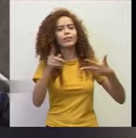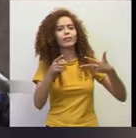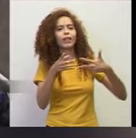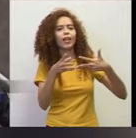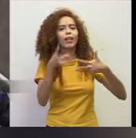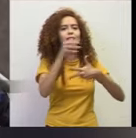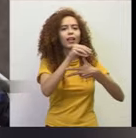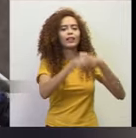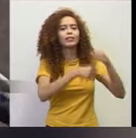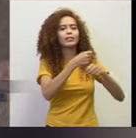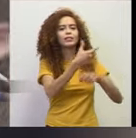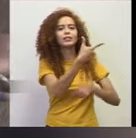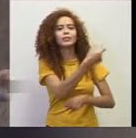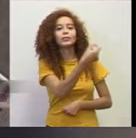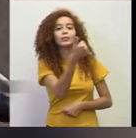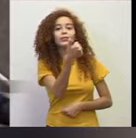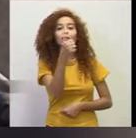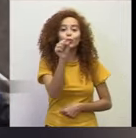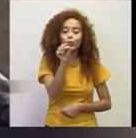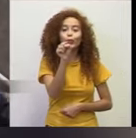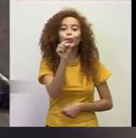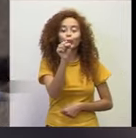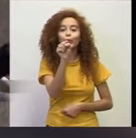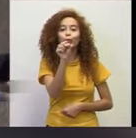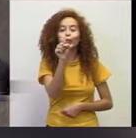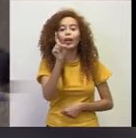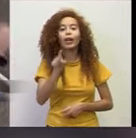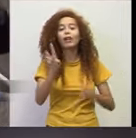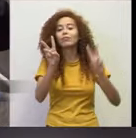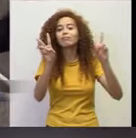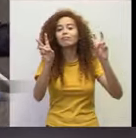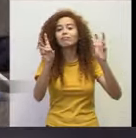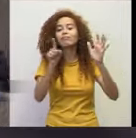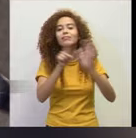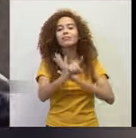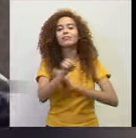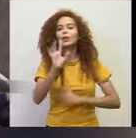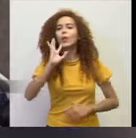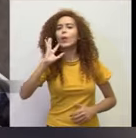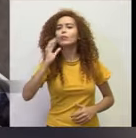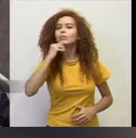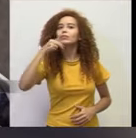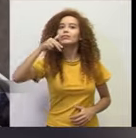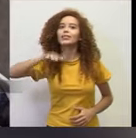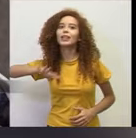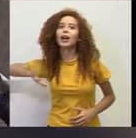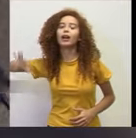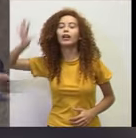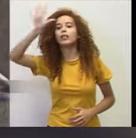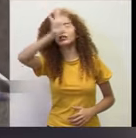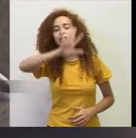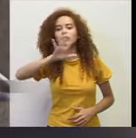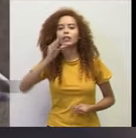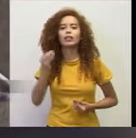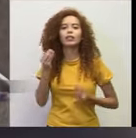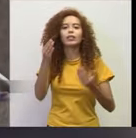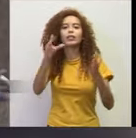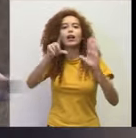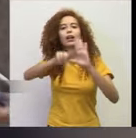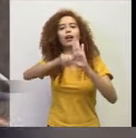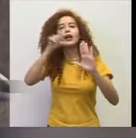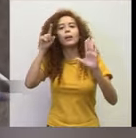realizada em 2018. Uma questão que tomou conhecimento nacional. Trazia no seu